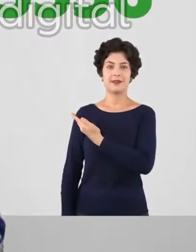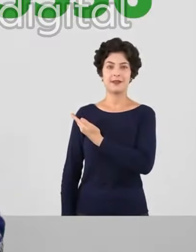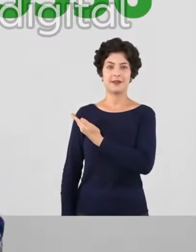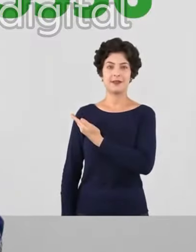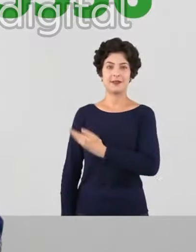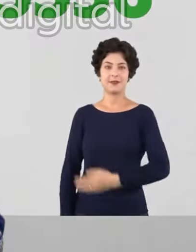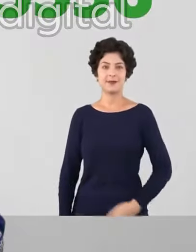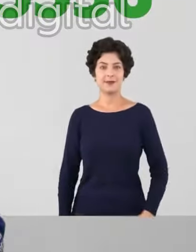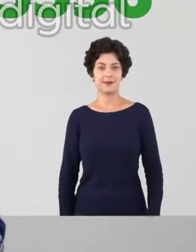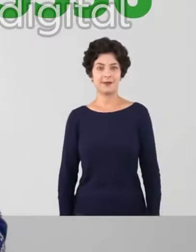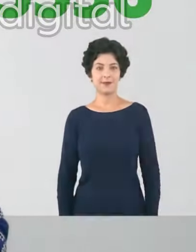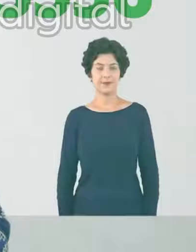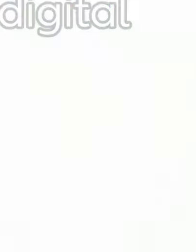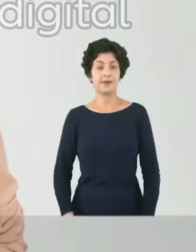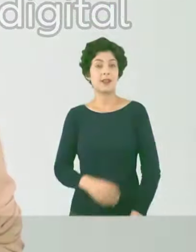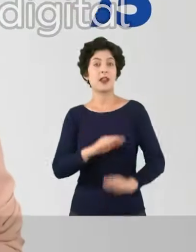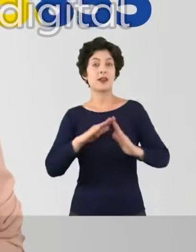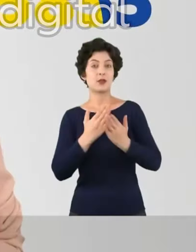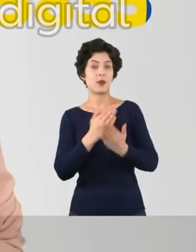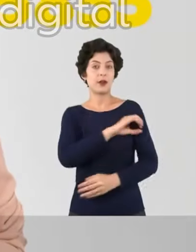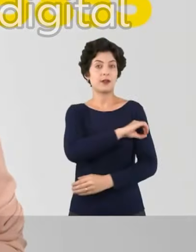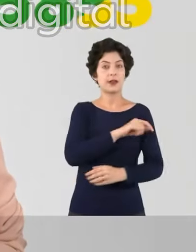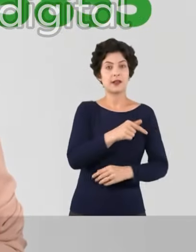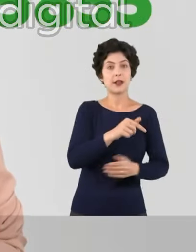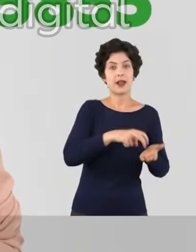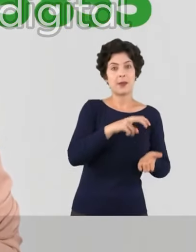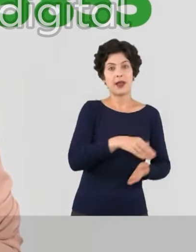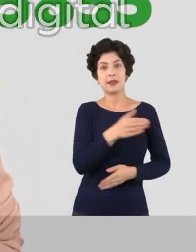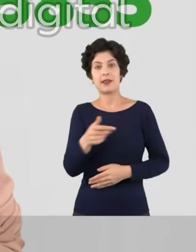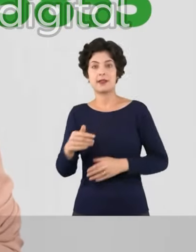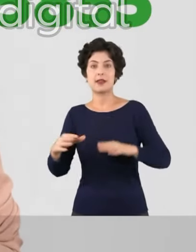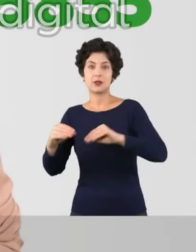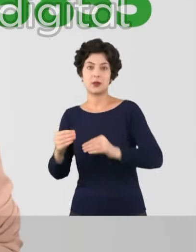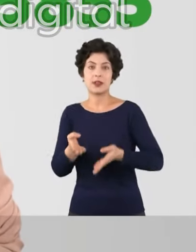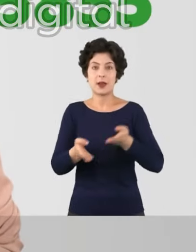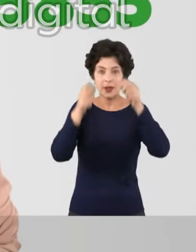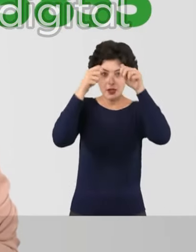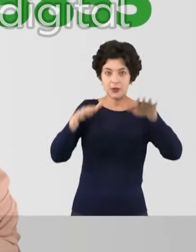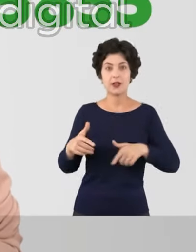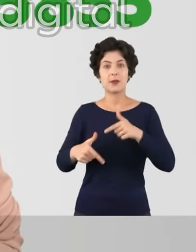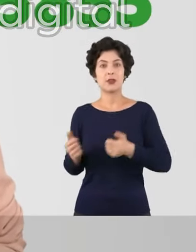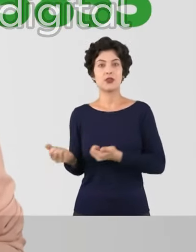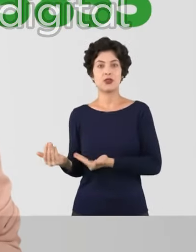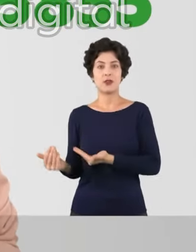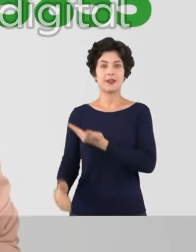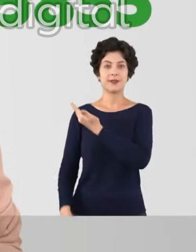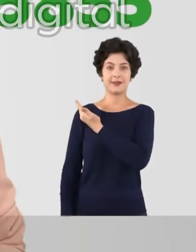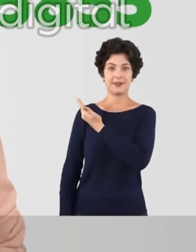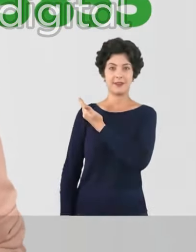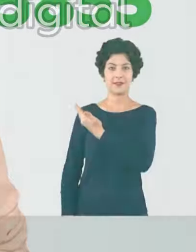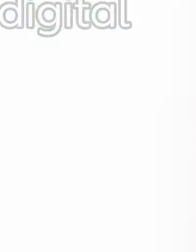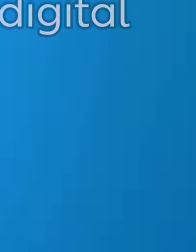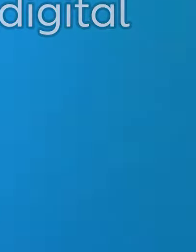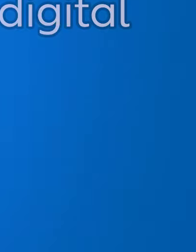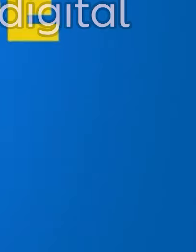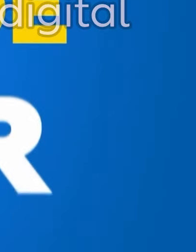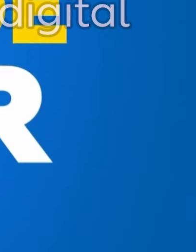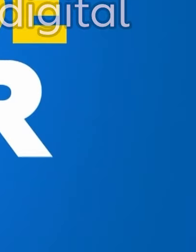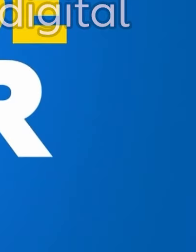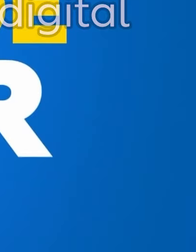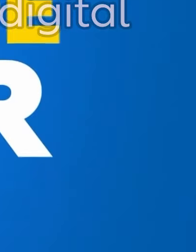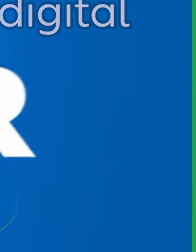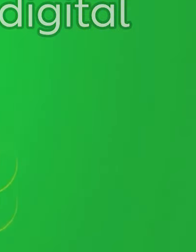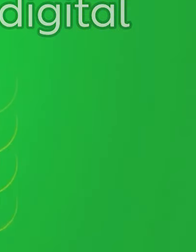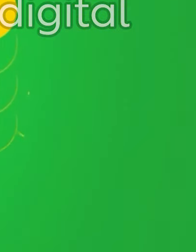Vasconcelos, 15555. Creche das sete às dezenove. Emprego para o jovem, tratamento para autista. São Paulo Acalvo, 15855. Isso não